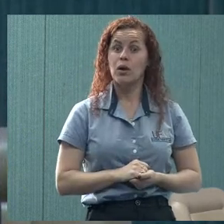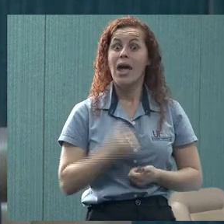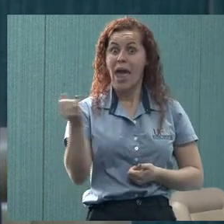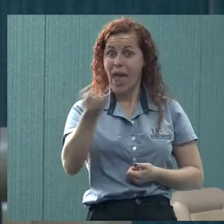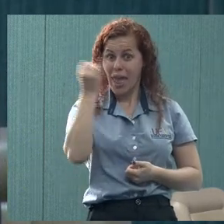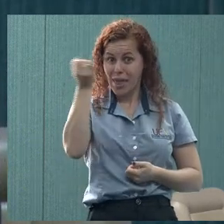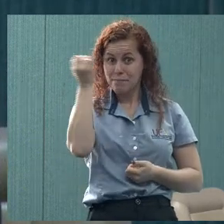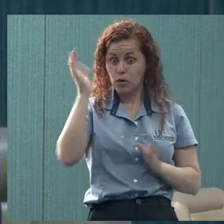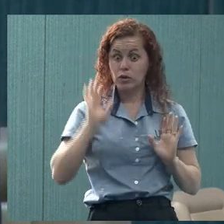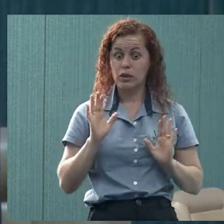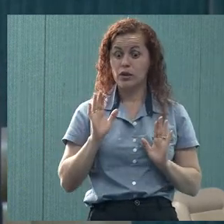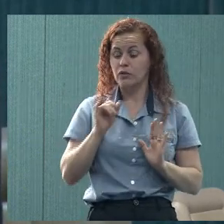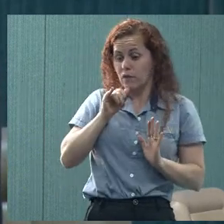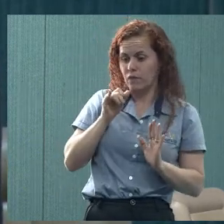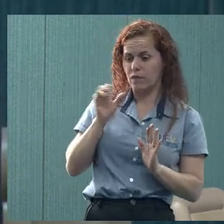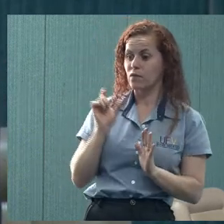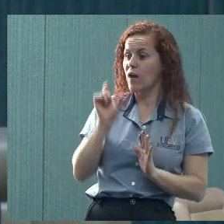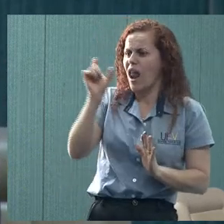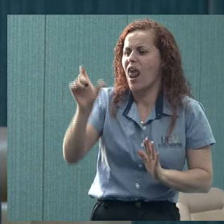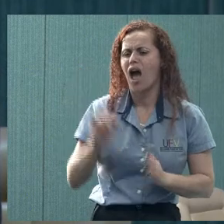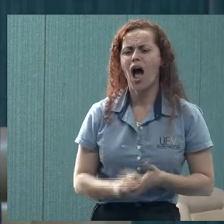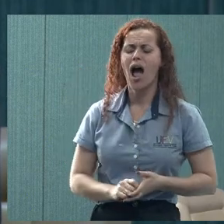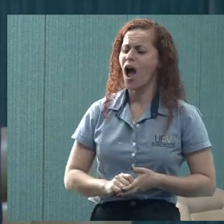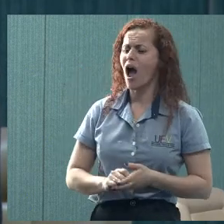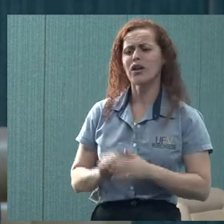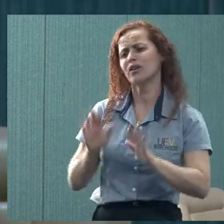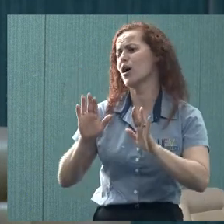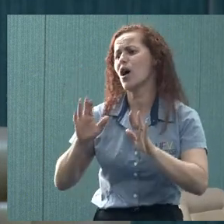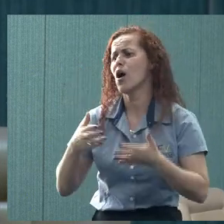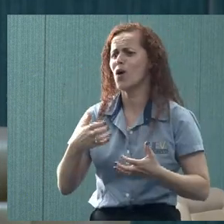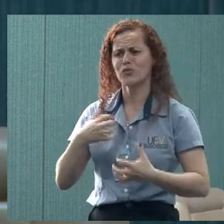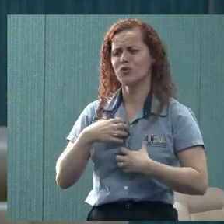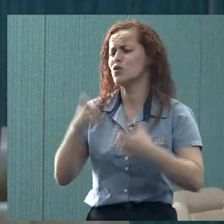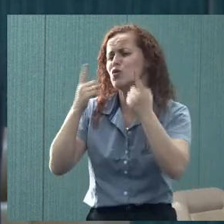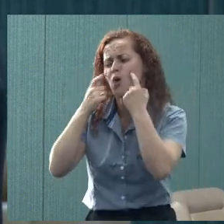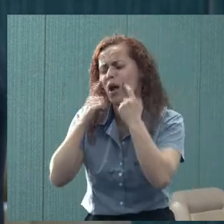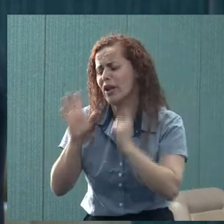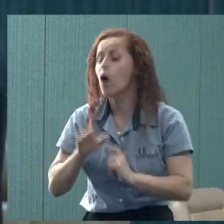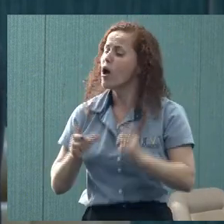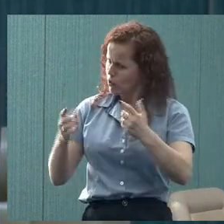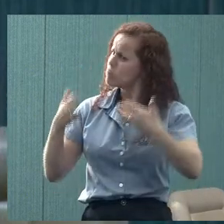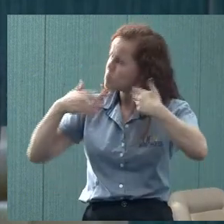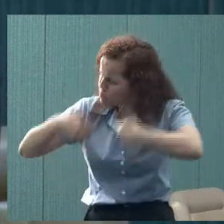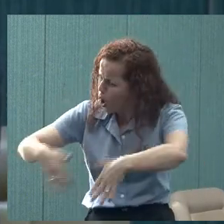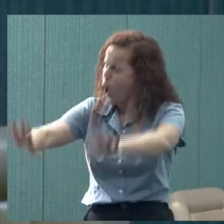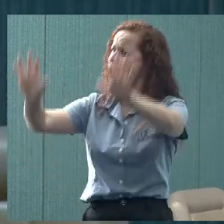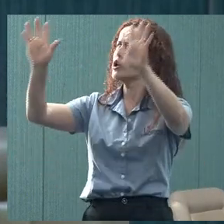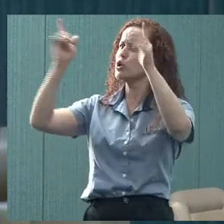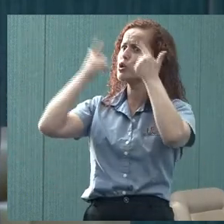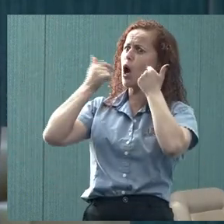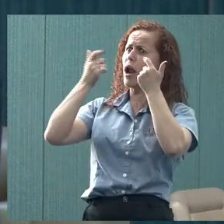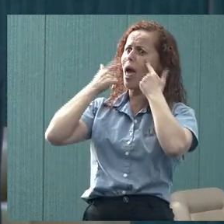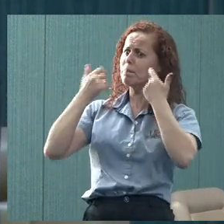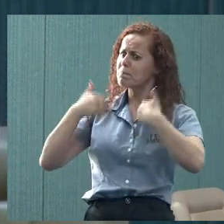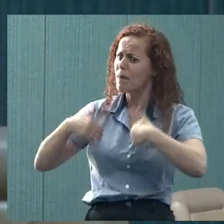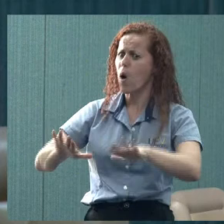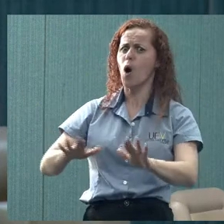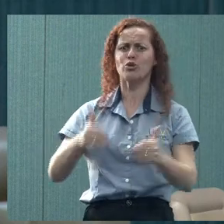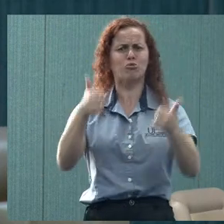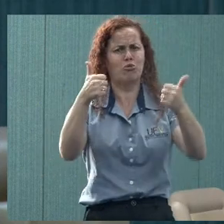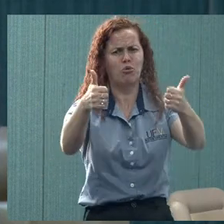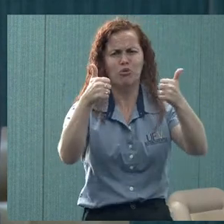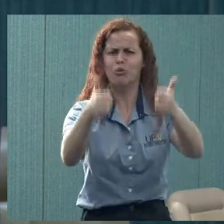falar coisas do tipo, não fica assim, não chora. Chora! Tudo bem ficar assim,